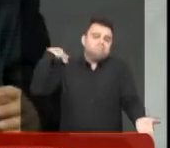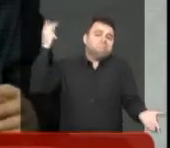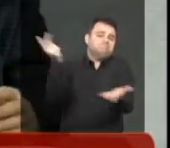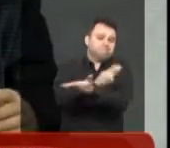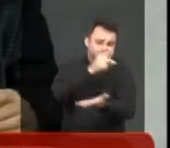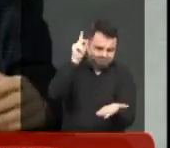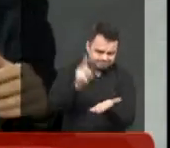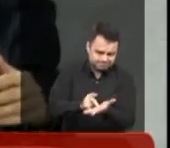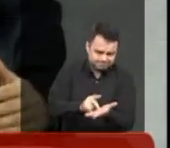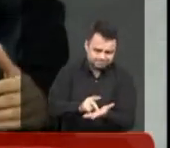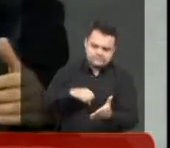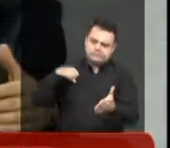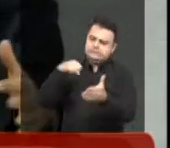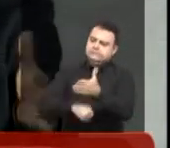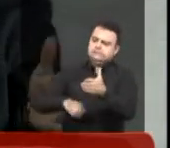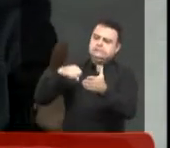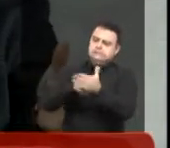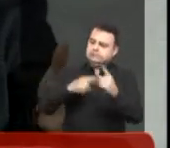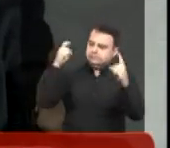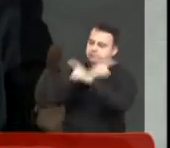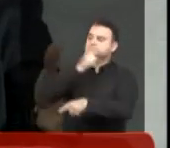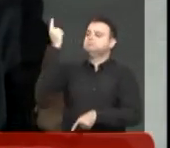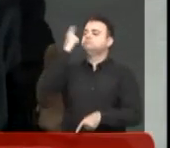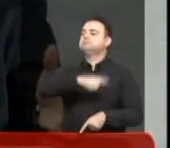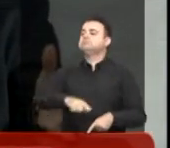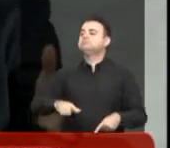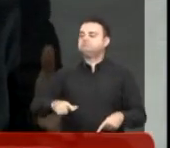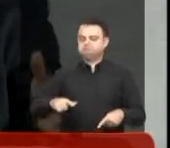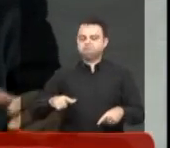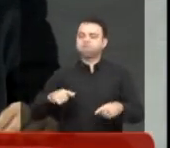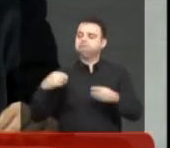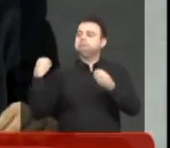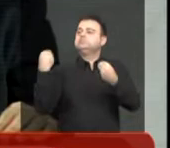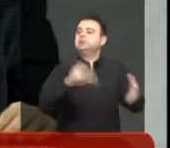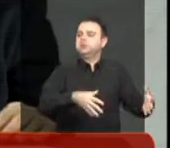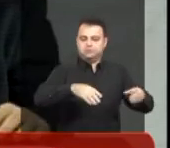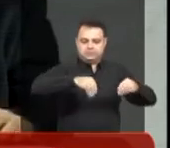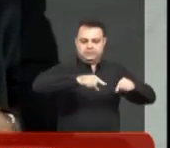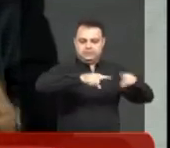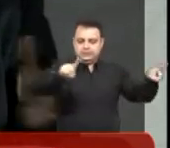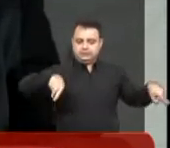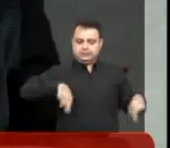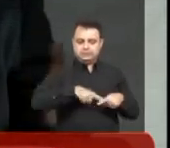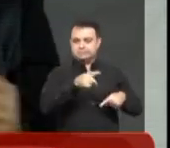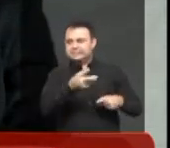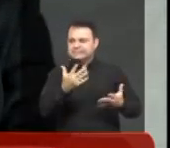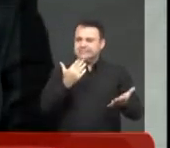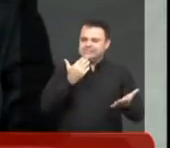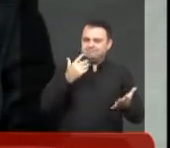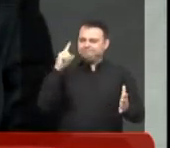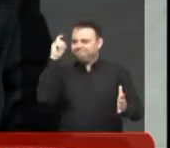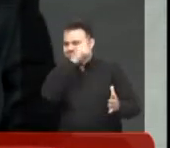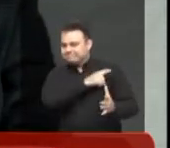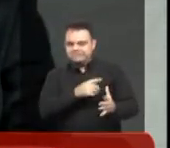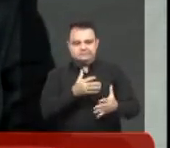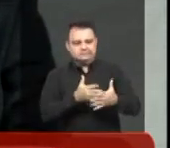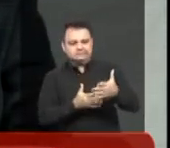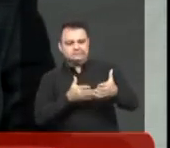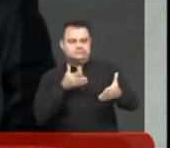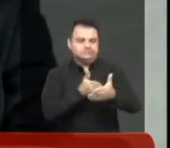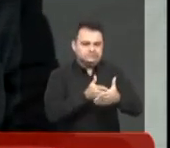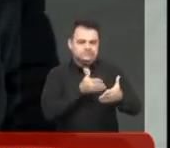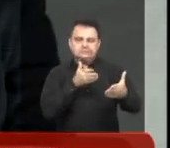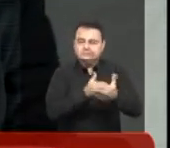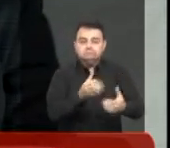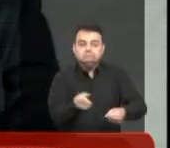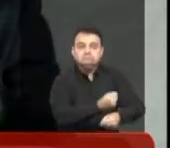Foi uma luta muito difícil. Acabei conseguindo a doação do terreno. E eu falei, agora está um pouco travado, eu vou precisar da sua ajuda para